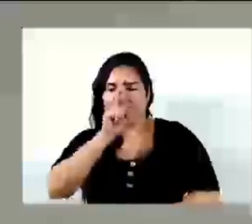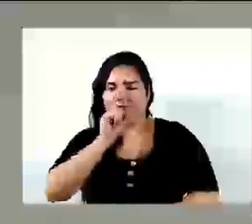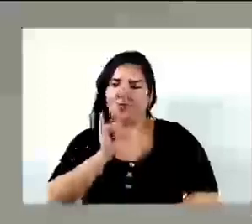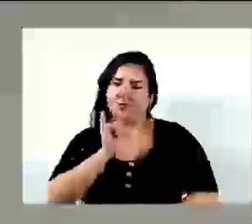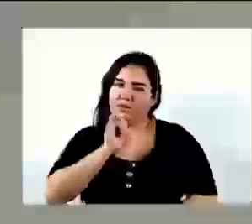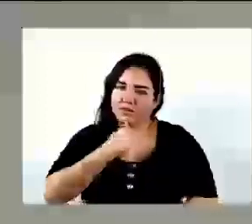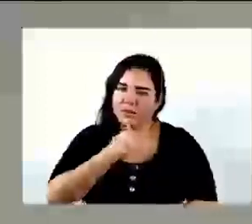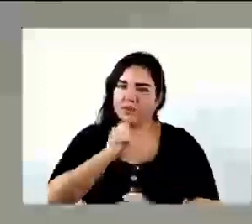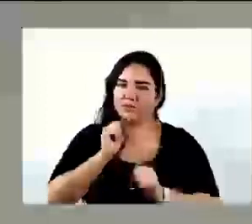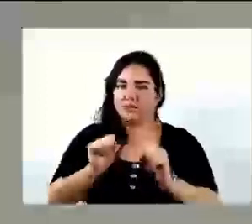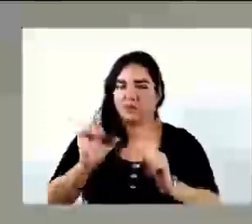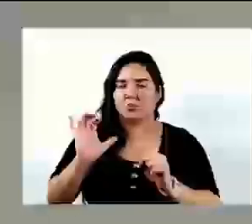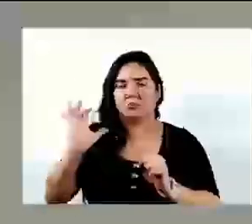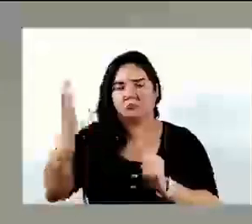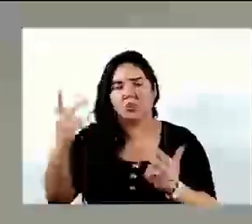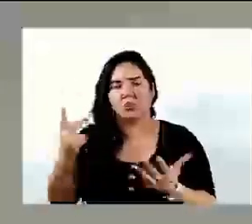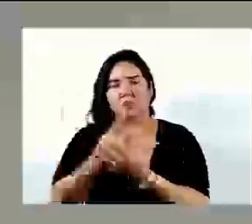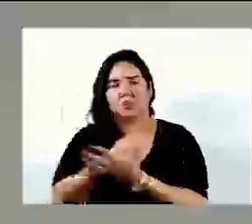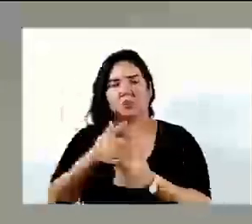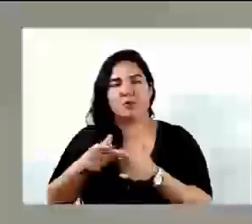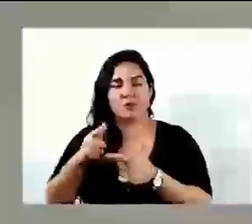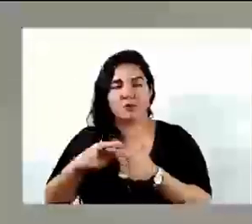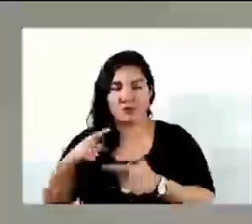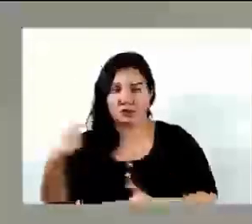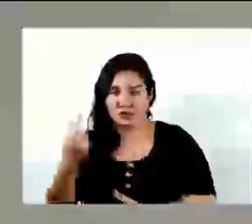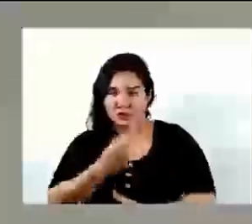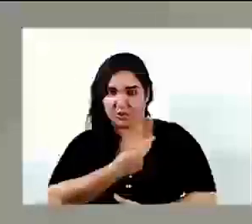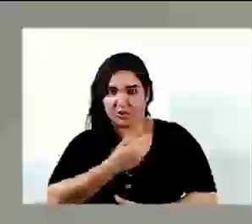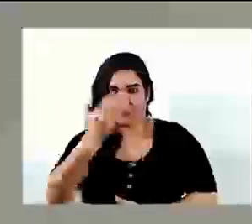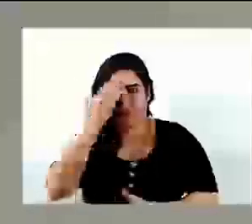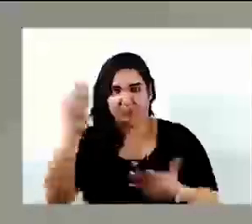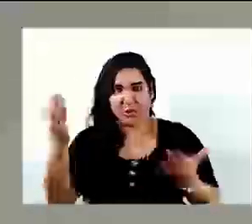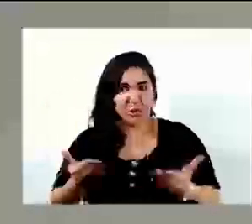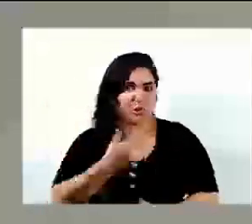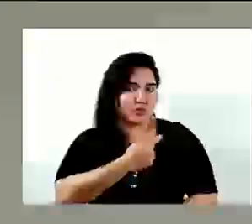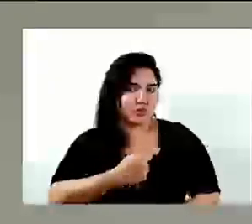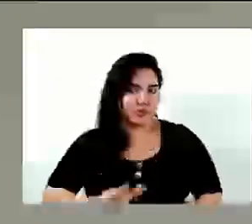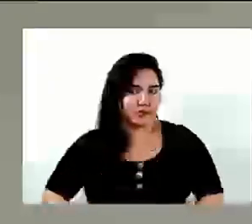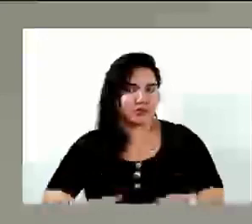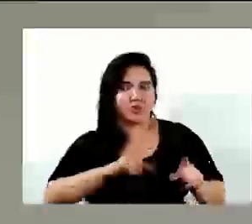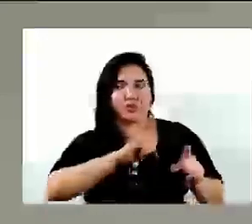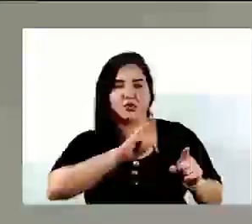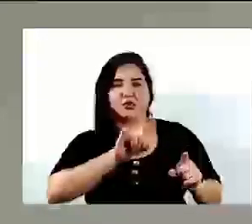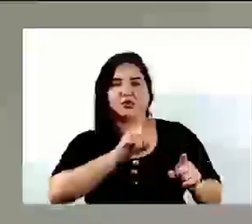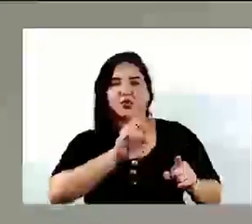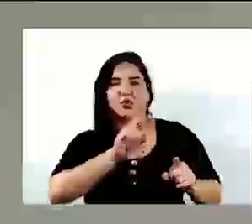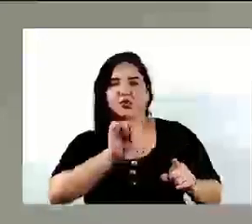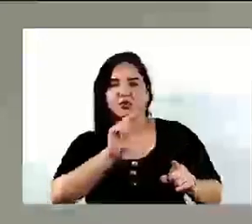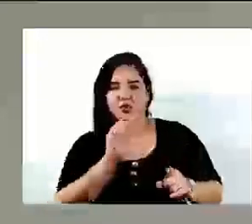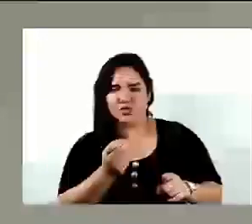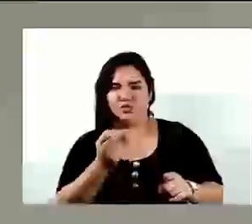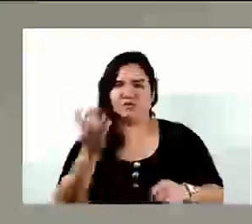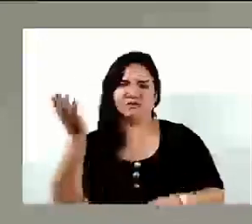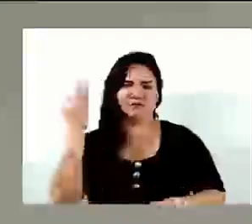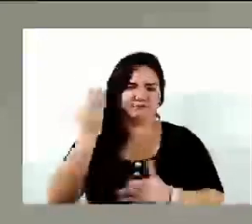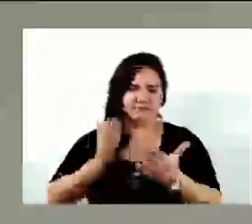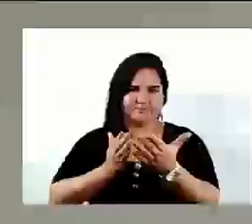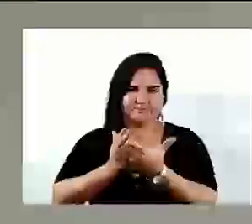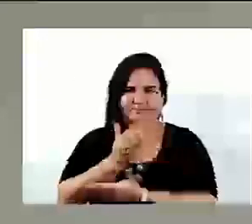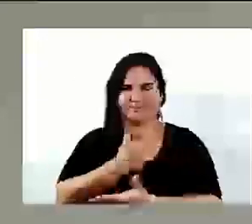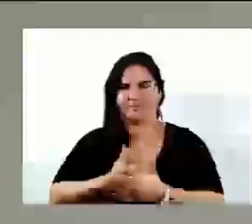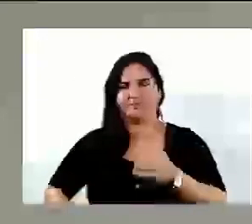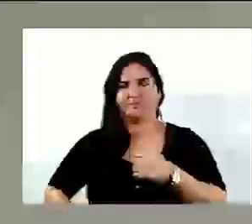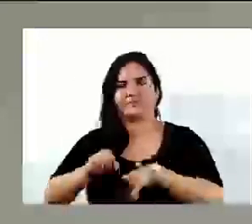para uma tragédia. A gente sabe que hoje o governador Jorginho Melo, eleito nas últimas eleições de governo do Estado, terá